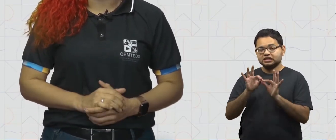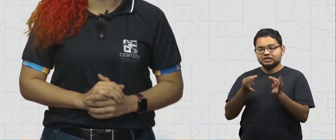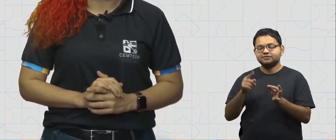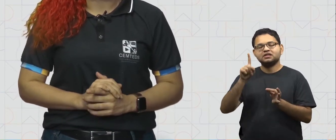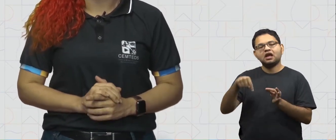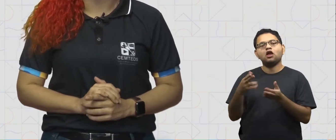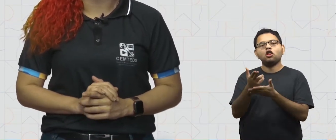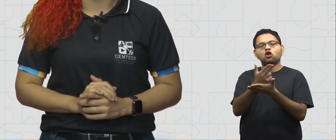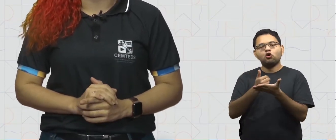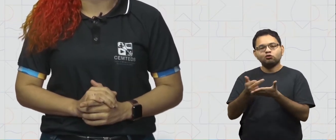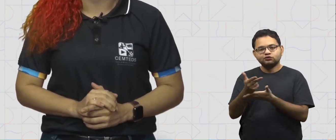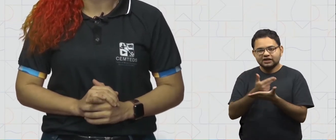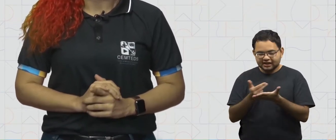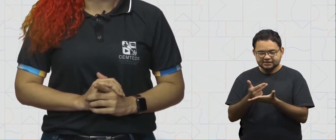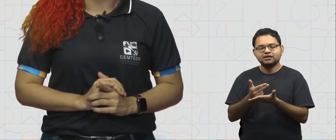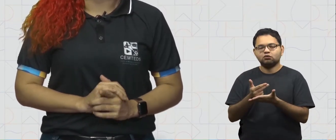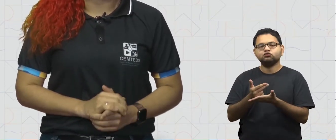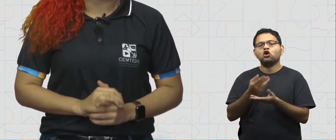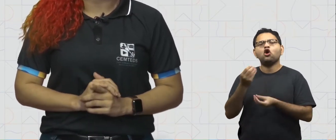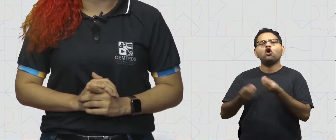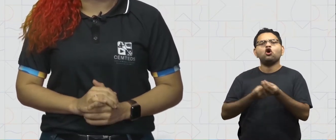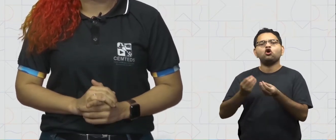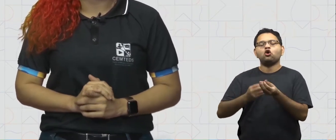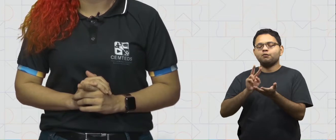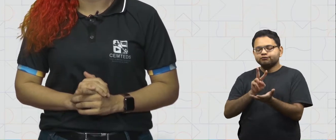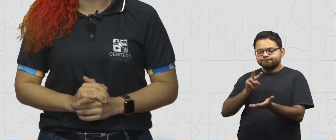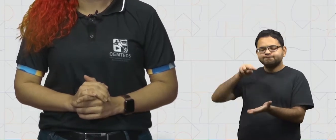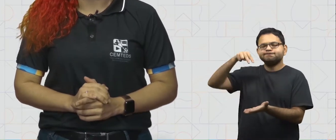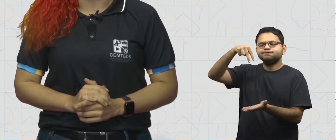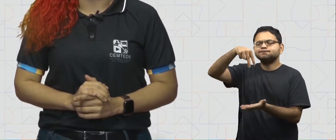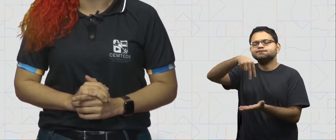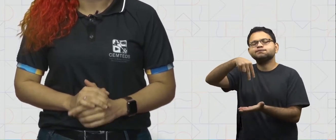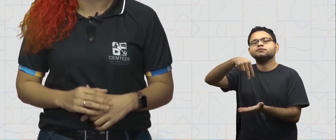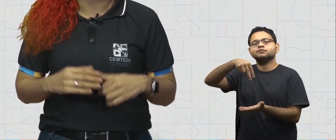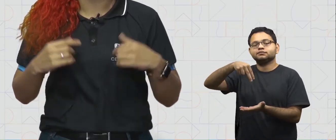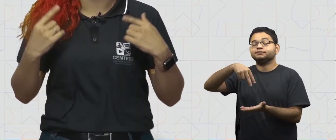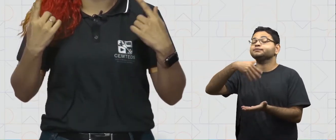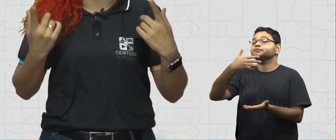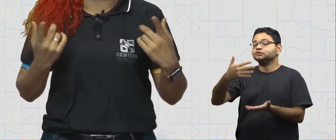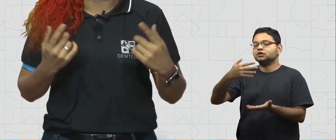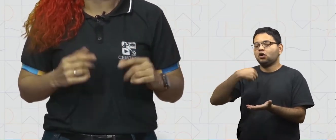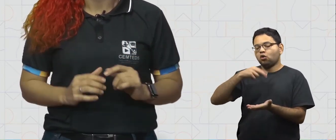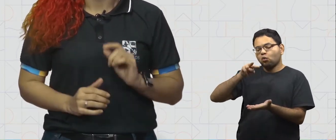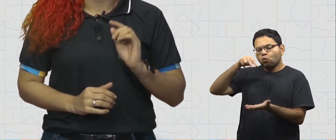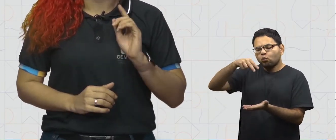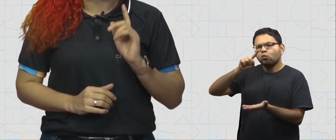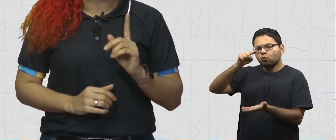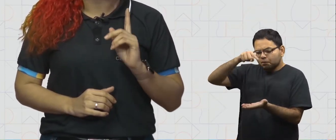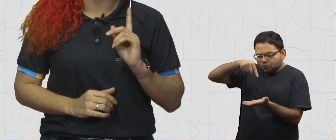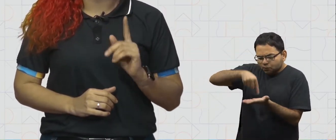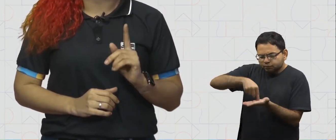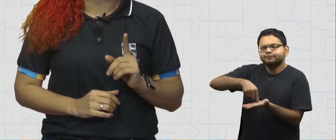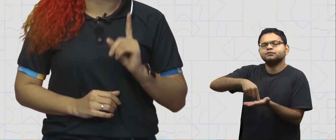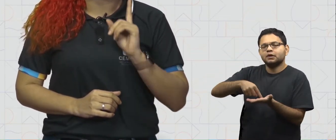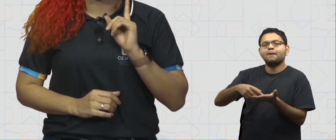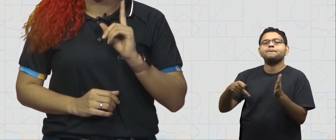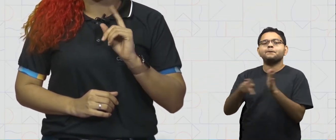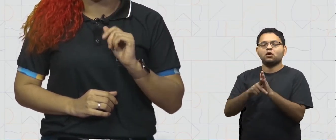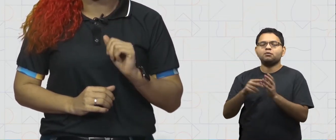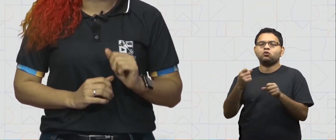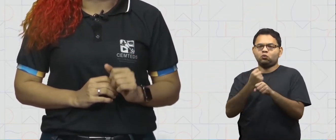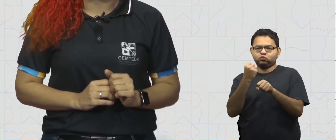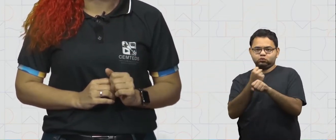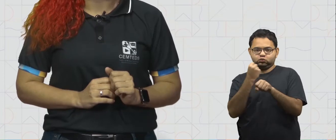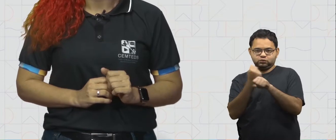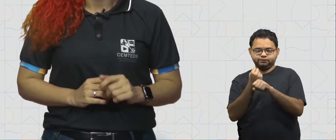desenhos que representam a vista da parte superior, ou seja, da parte de cima de uma